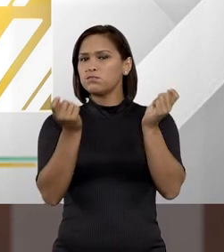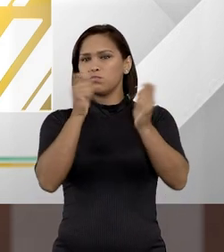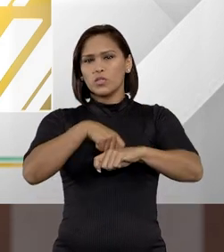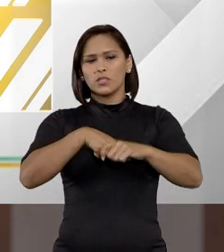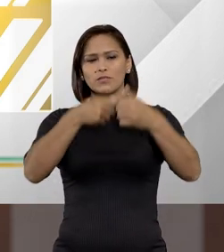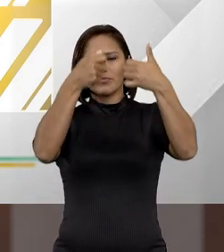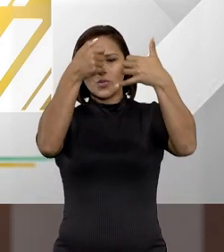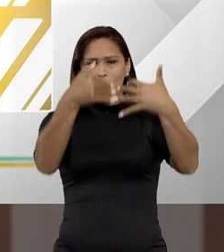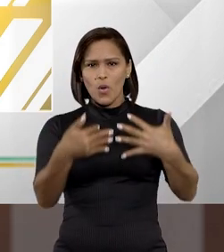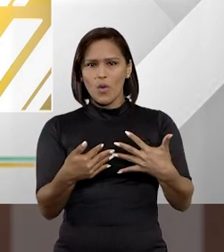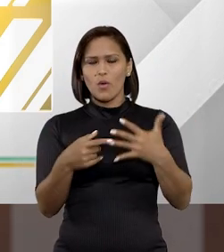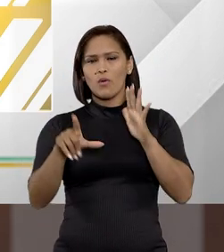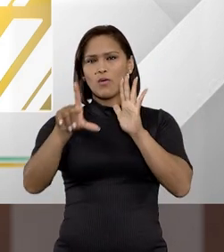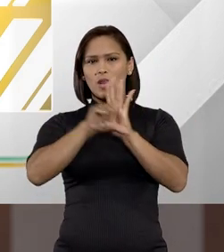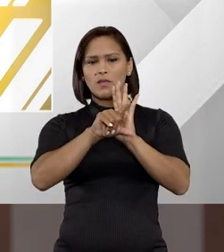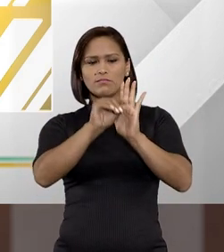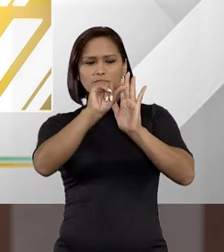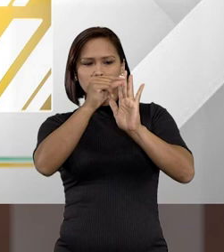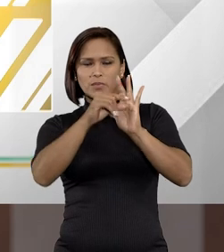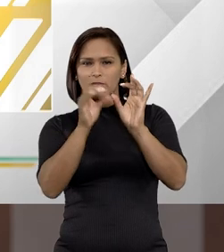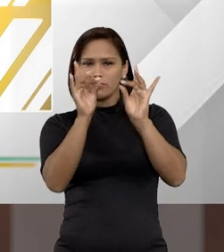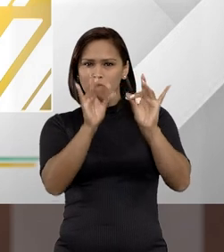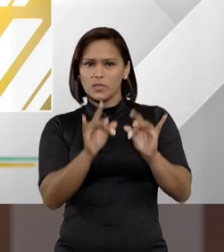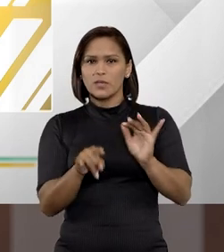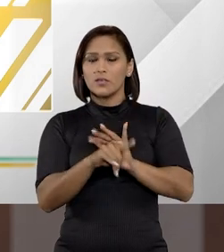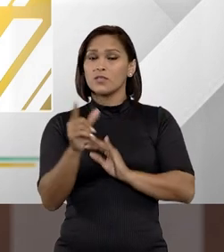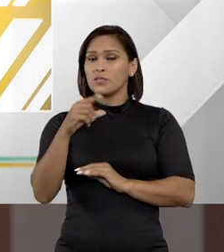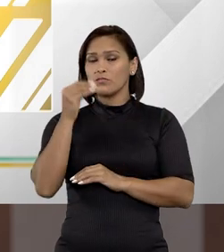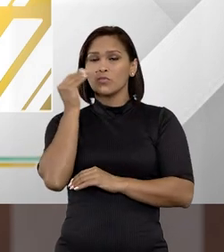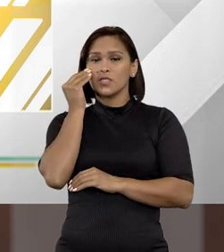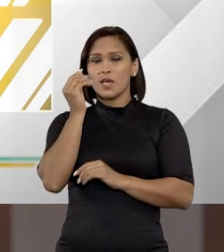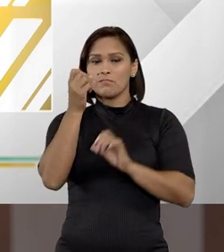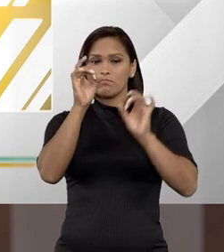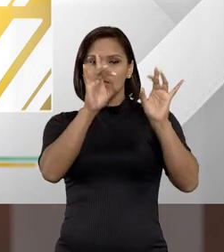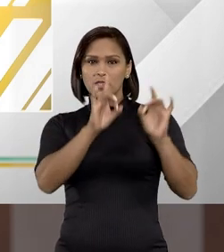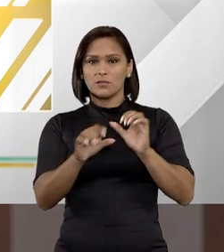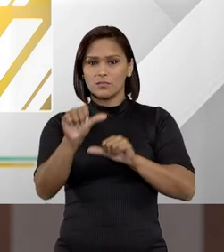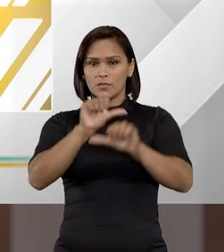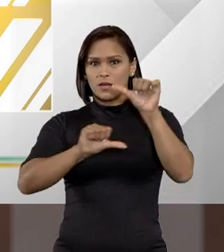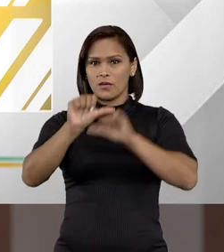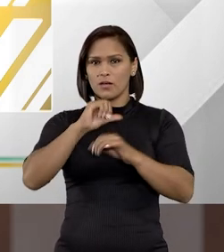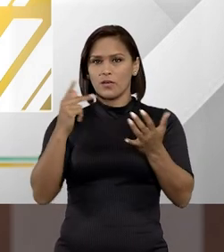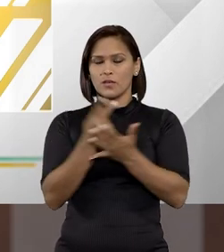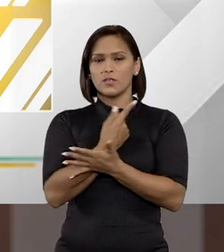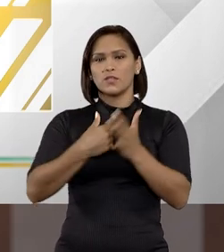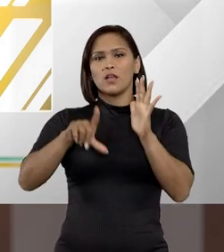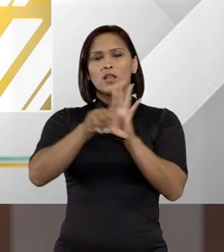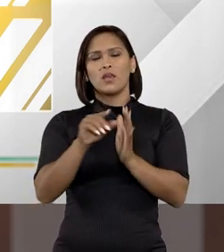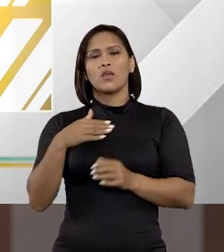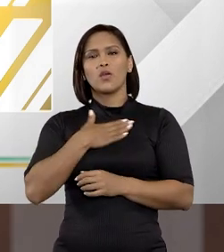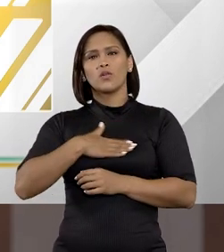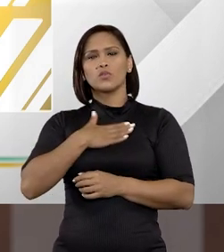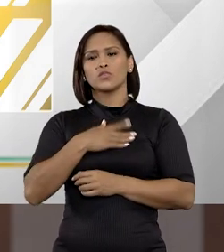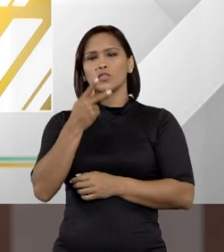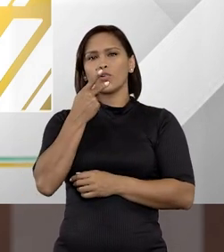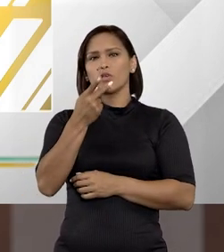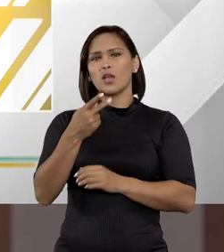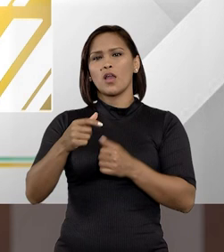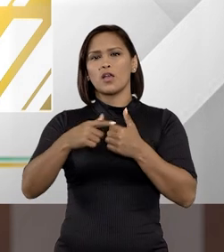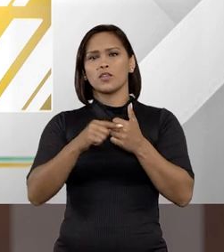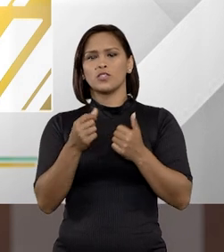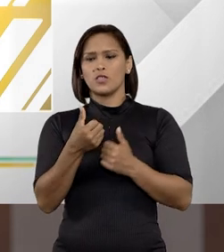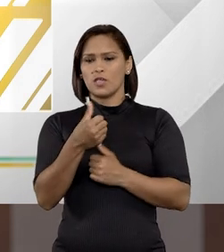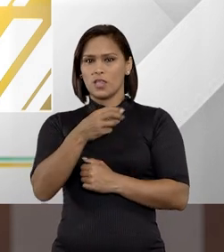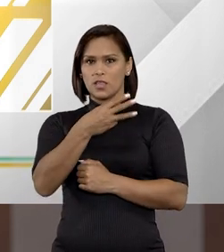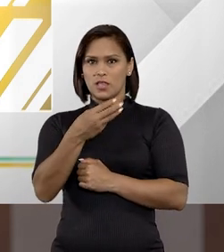impossível esgotar toda a lei, mas vamos tentar, pelo menos, abordar as principais alterações. Eu gostaria de começar com o